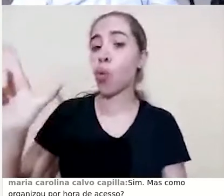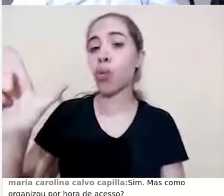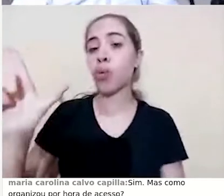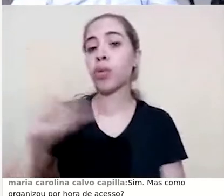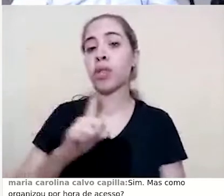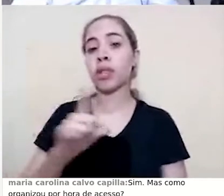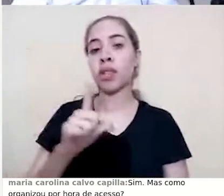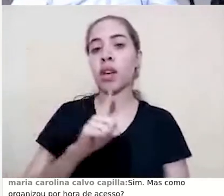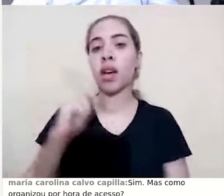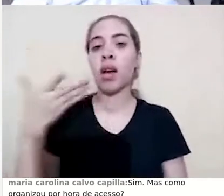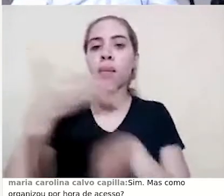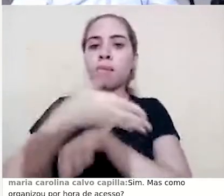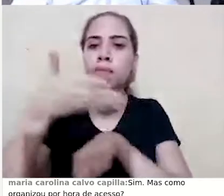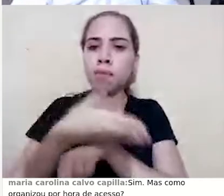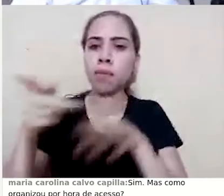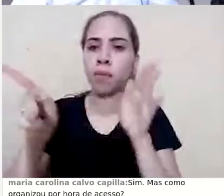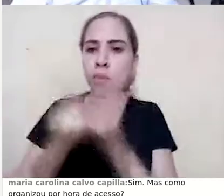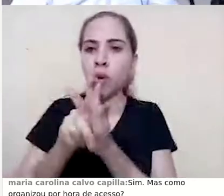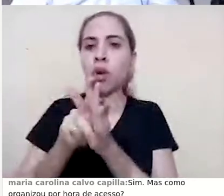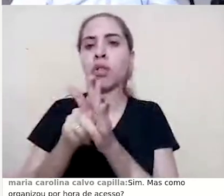o acesso aos recursos e atividades.